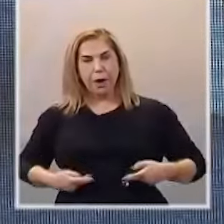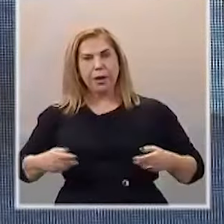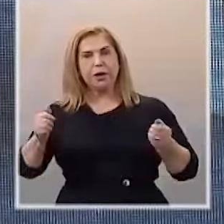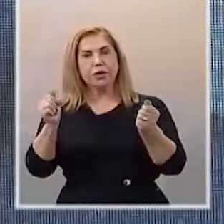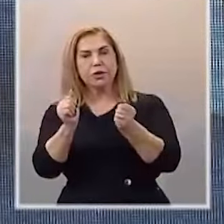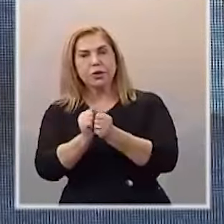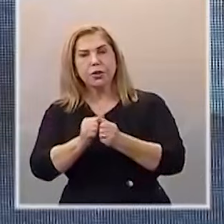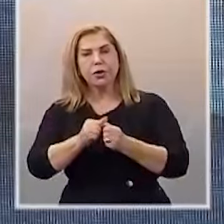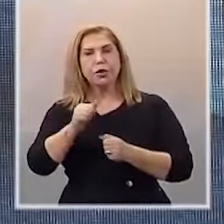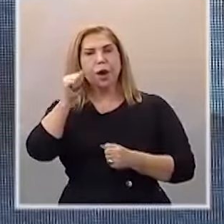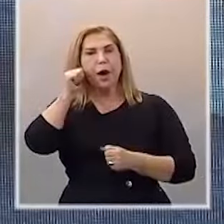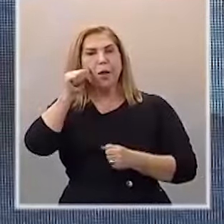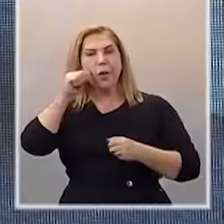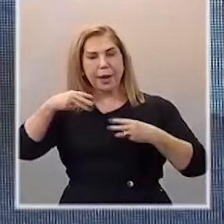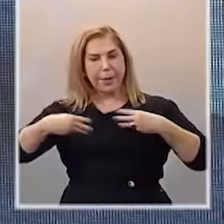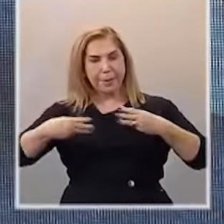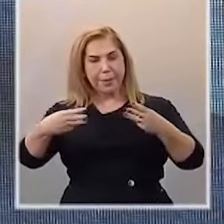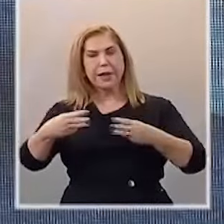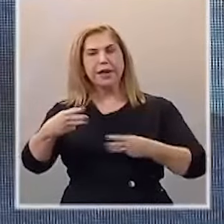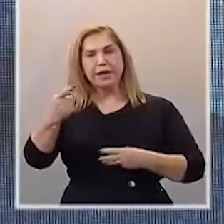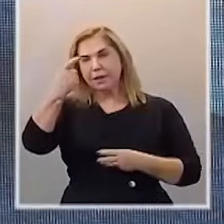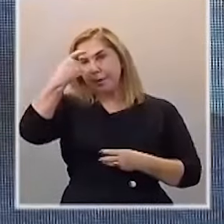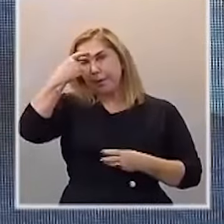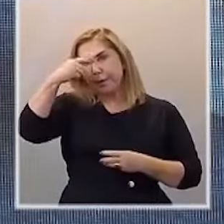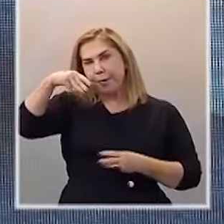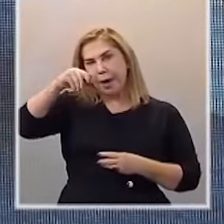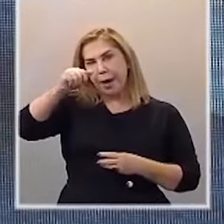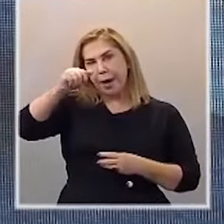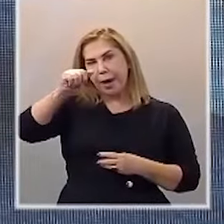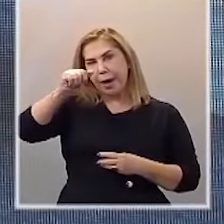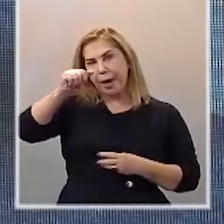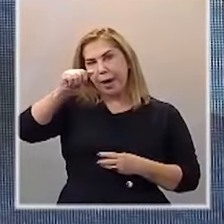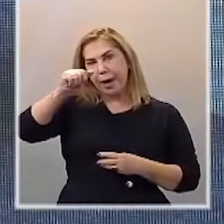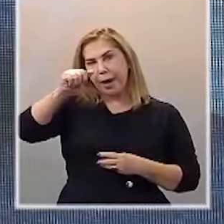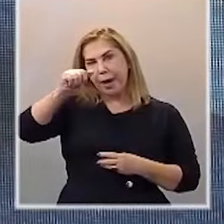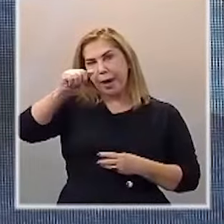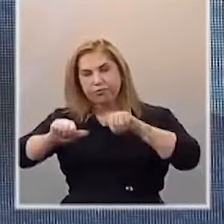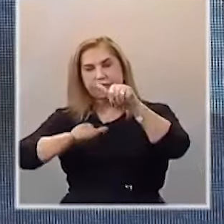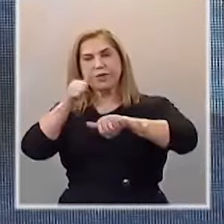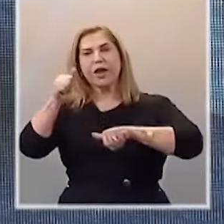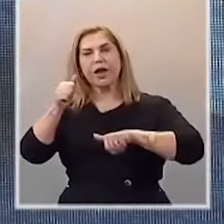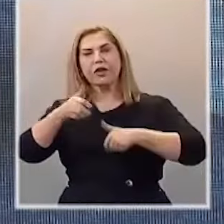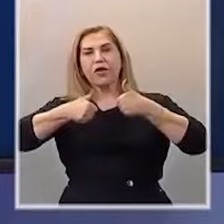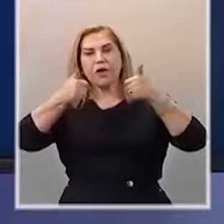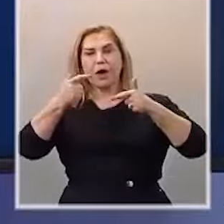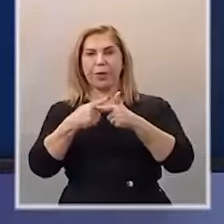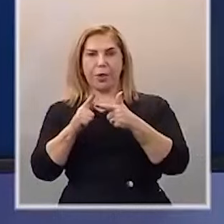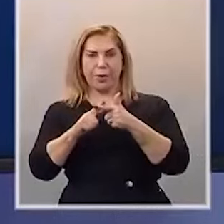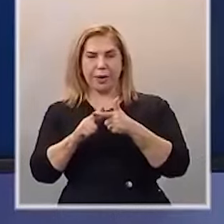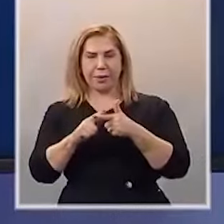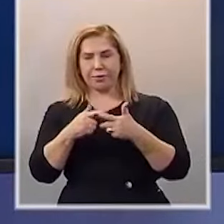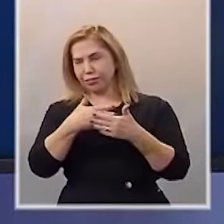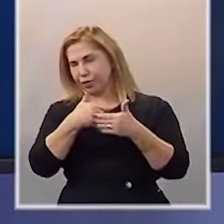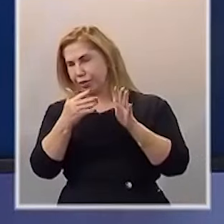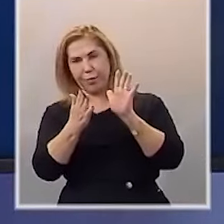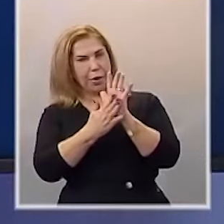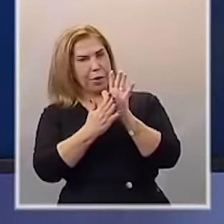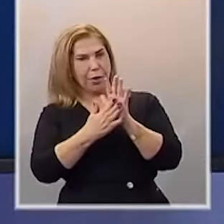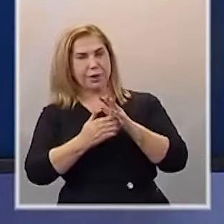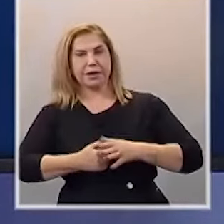Macaé, para que a gente coloque o dedo nessa ferida, resolva o problema a partir da moradia primeiro. São muitas as propostas.